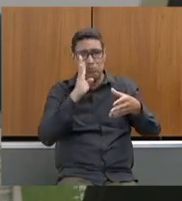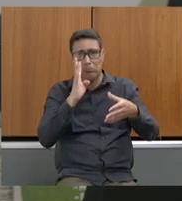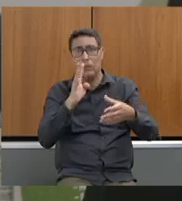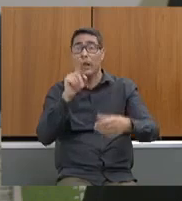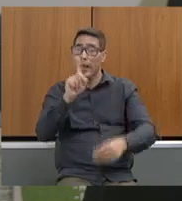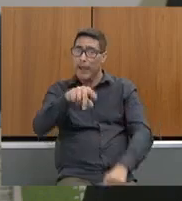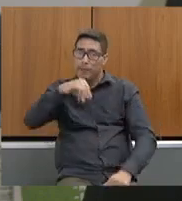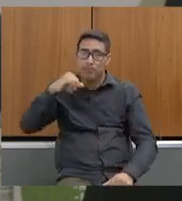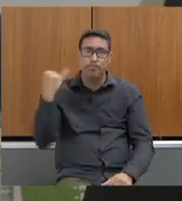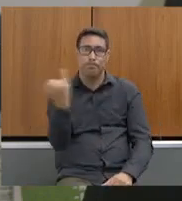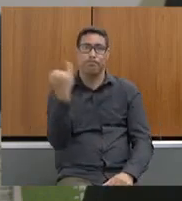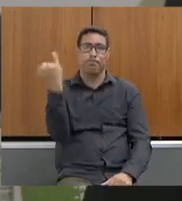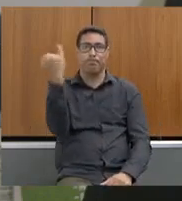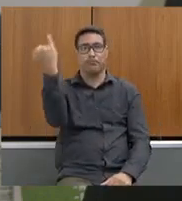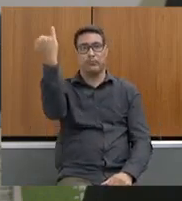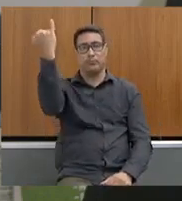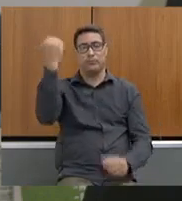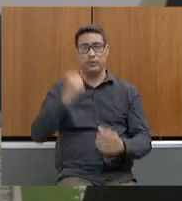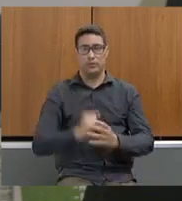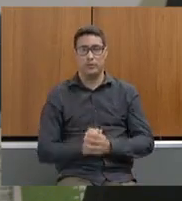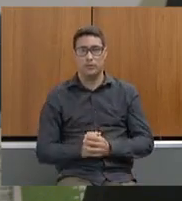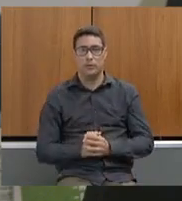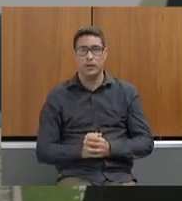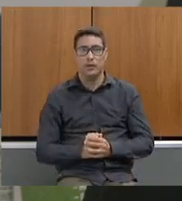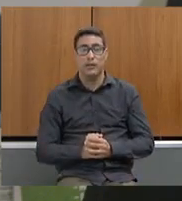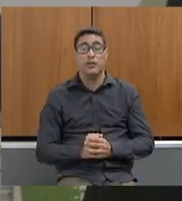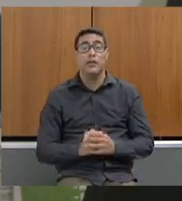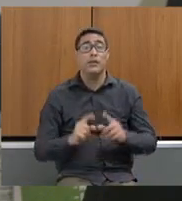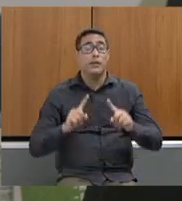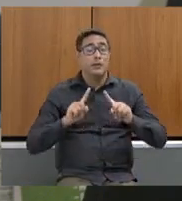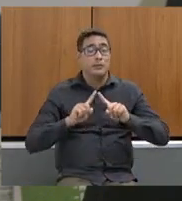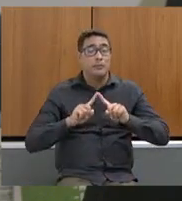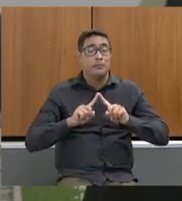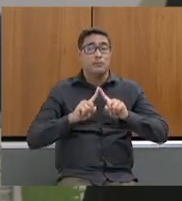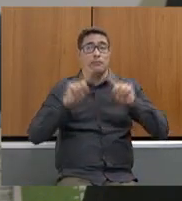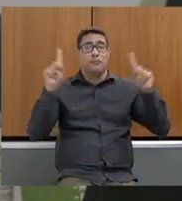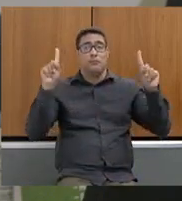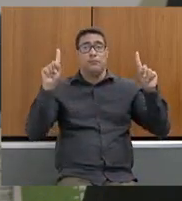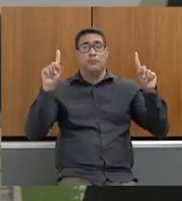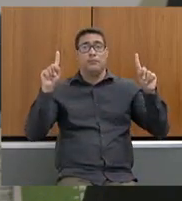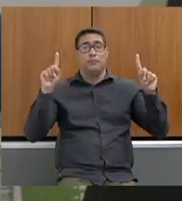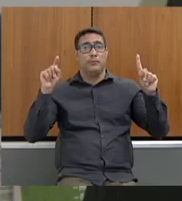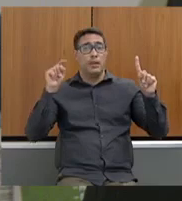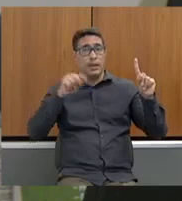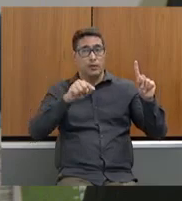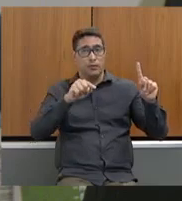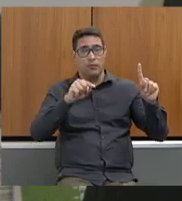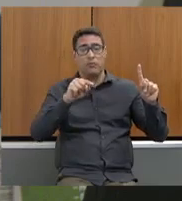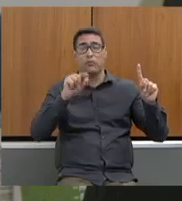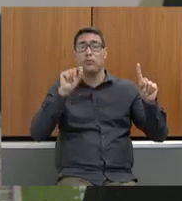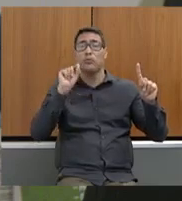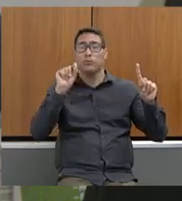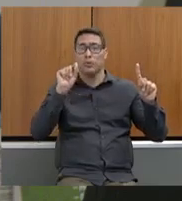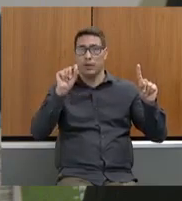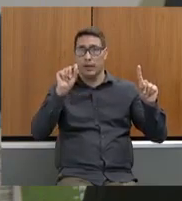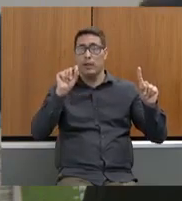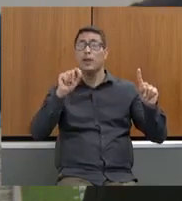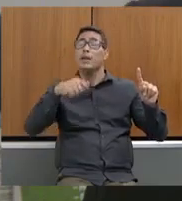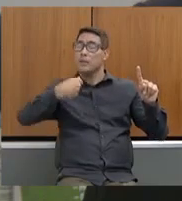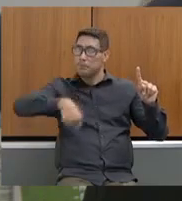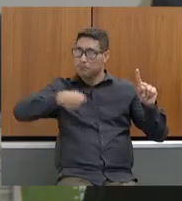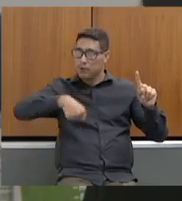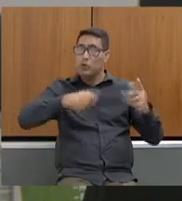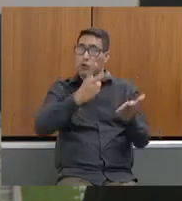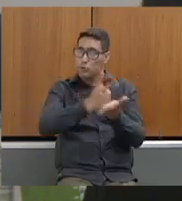agora, isso não exclui a necessidade do